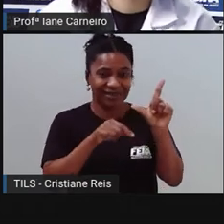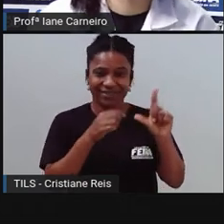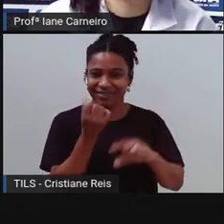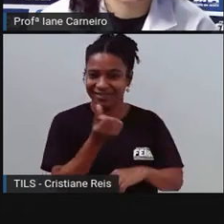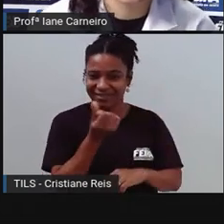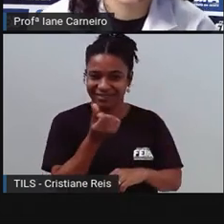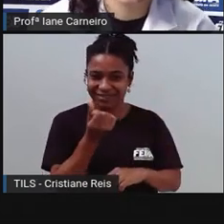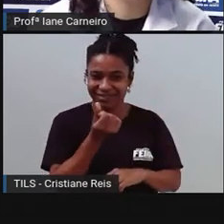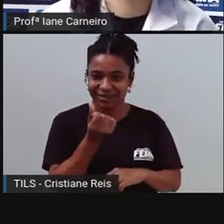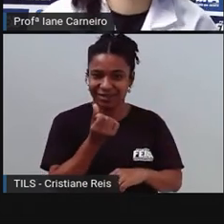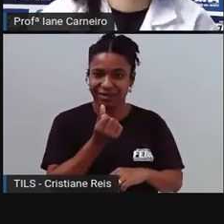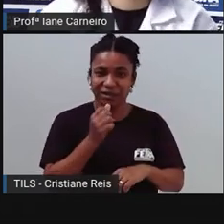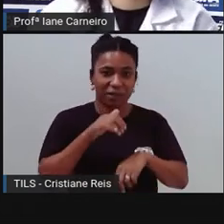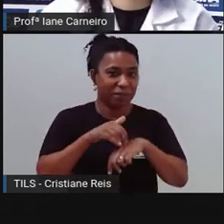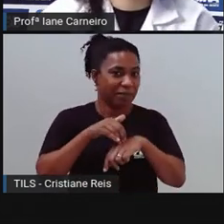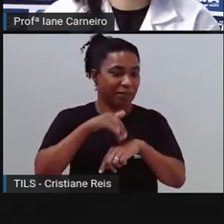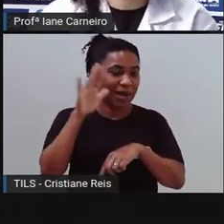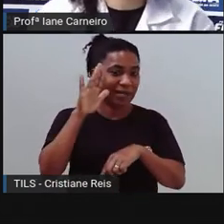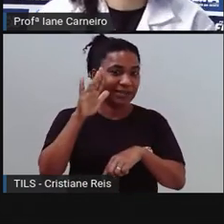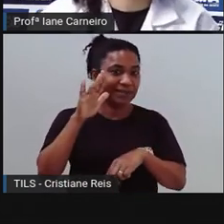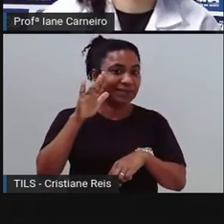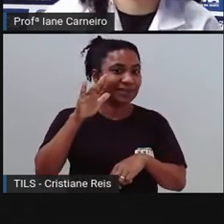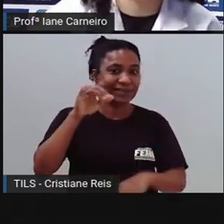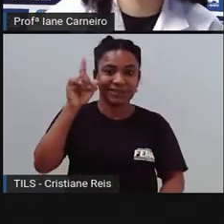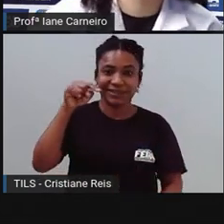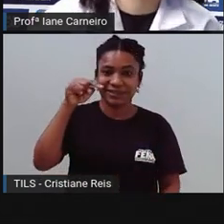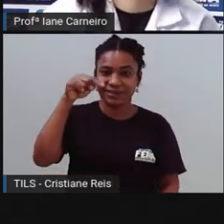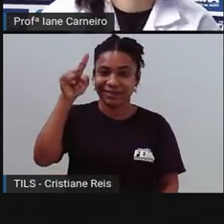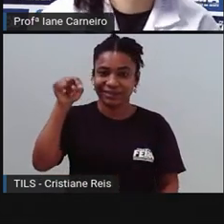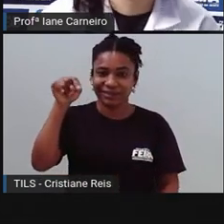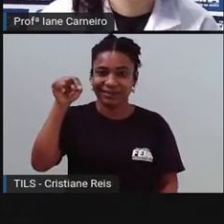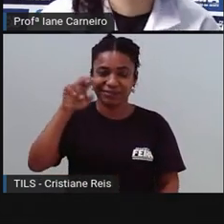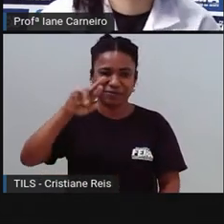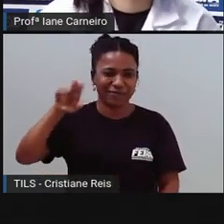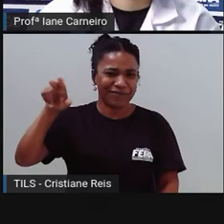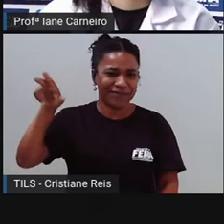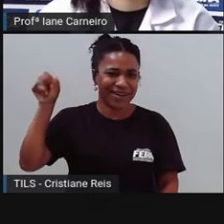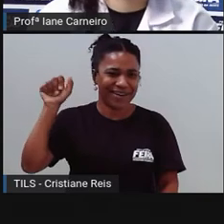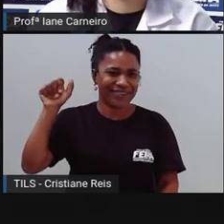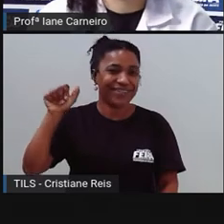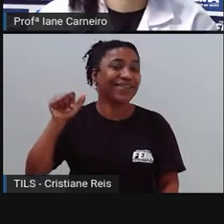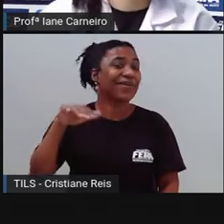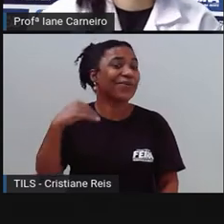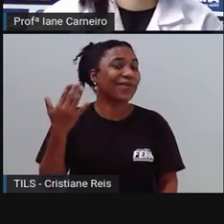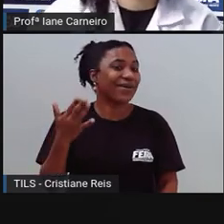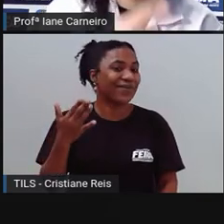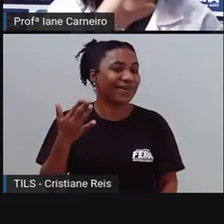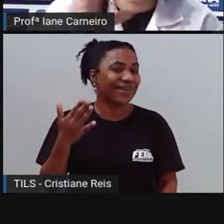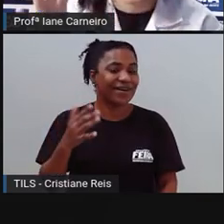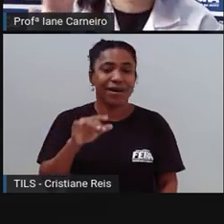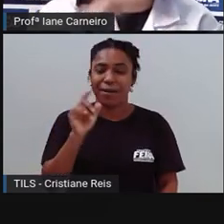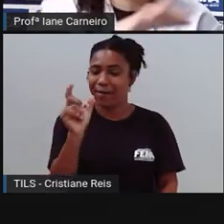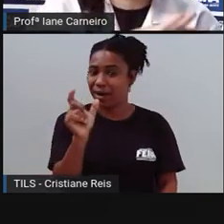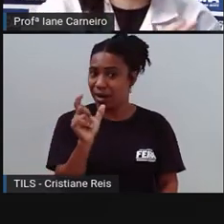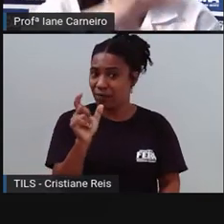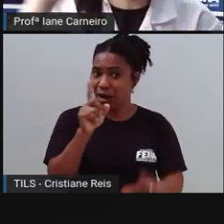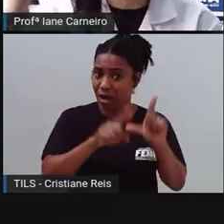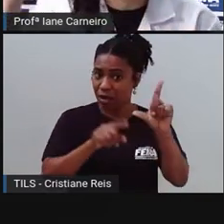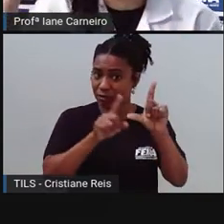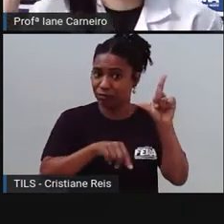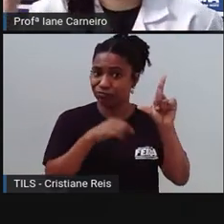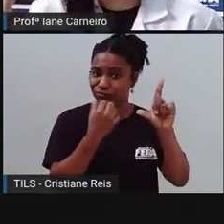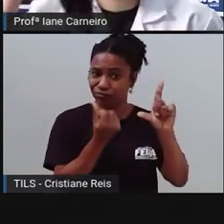acentos. Essa a gente viu parecida também. Que é uma palavra que tem só seis letras, mas tem